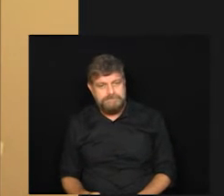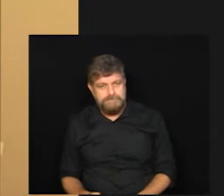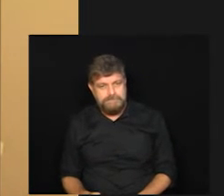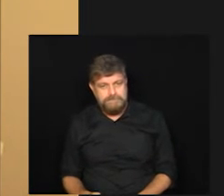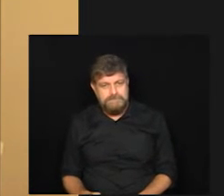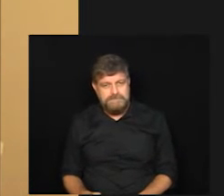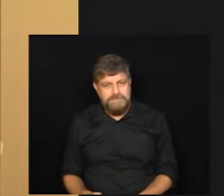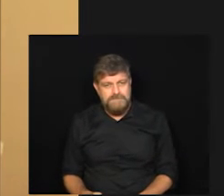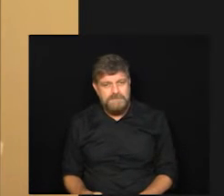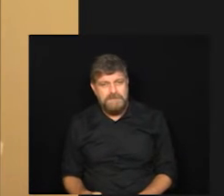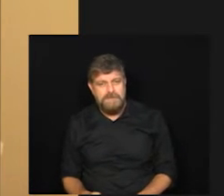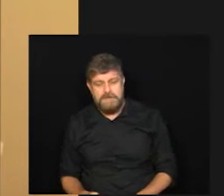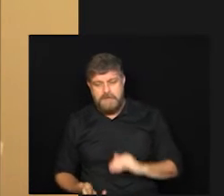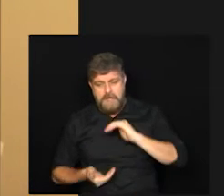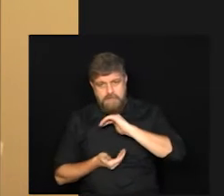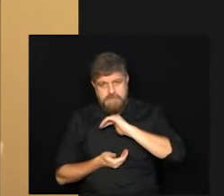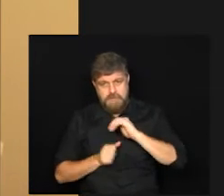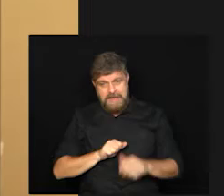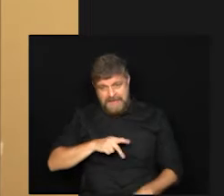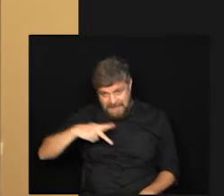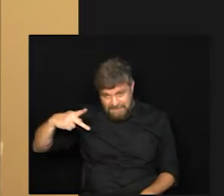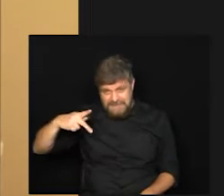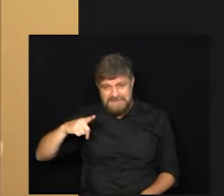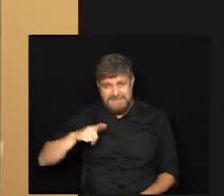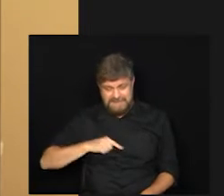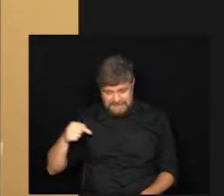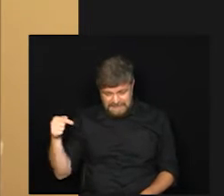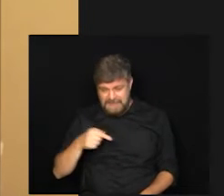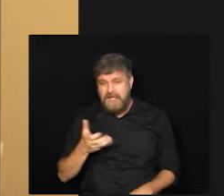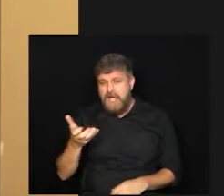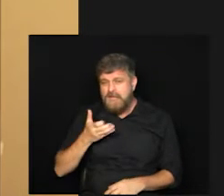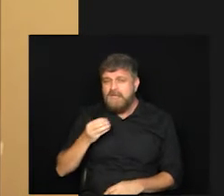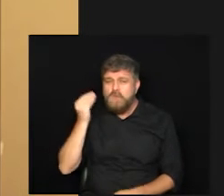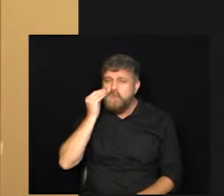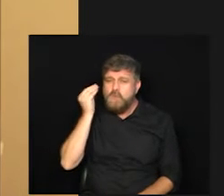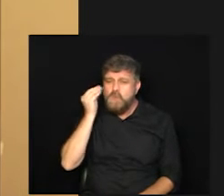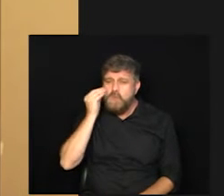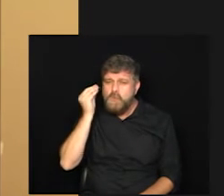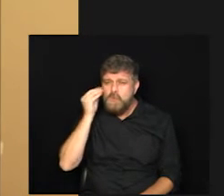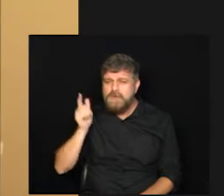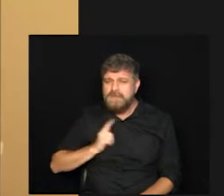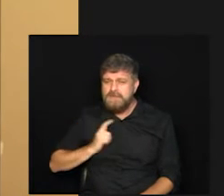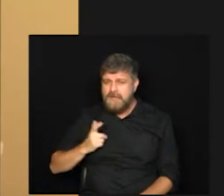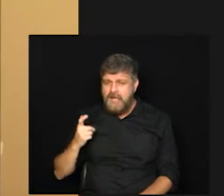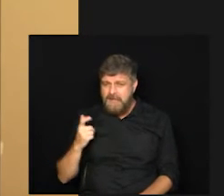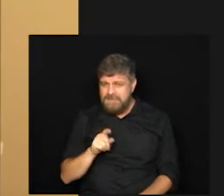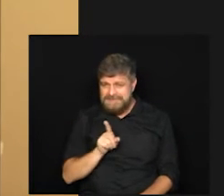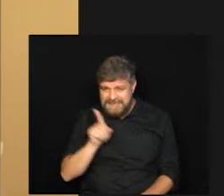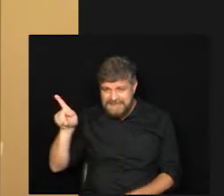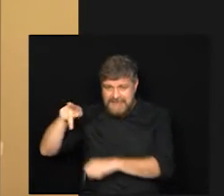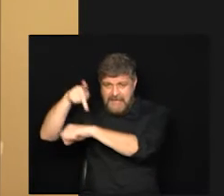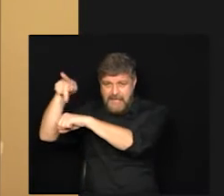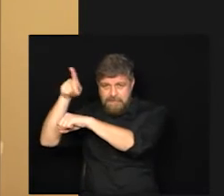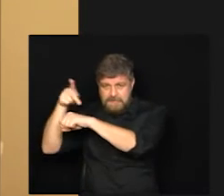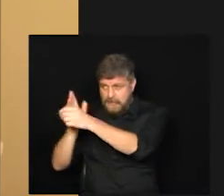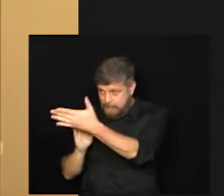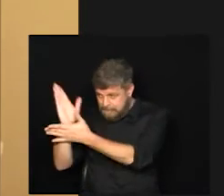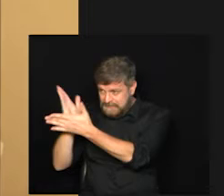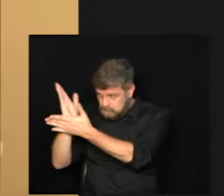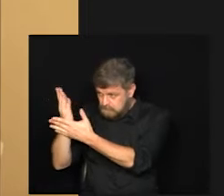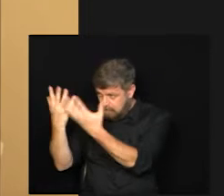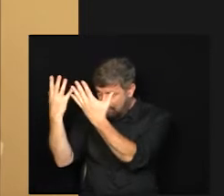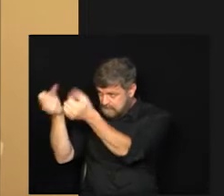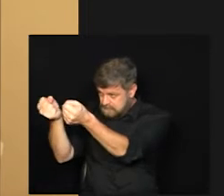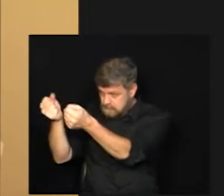internas da Anvisa do governo tentando fazer com que vacinas aprovadas em agências regulatórias